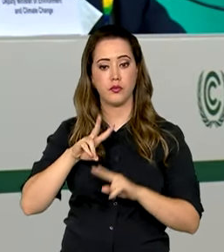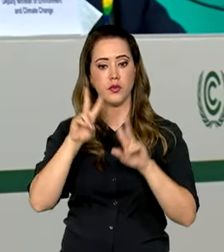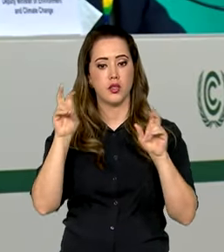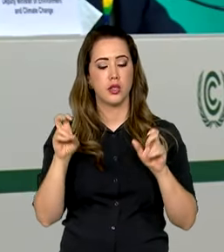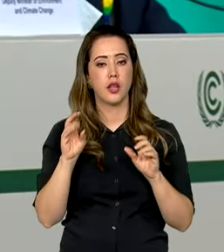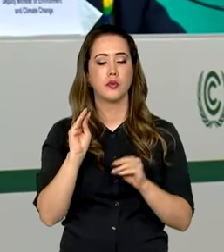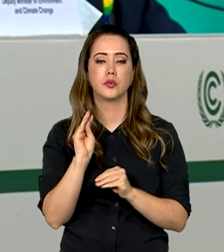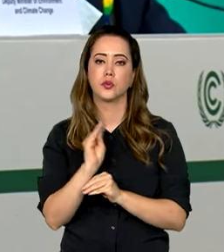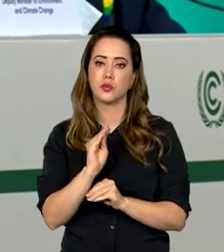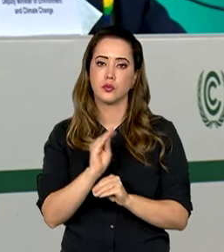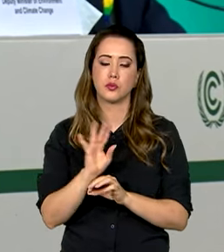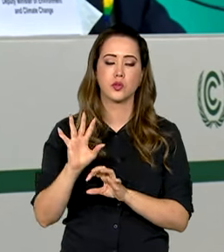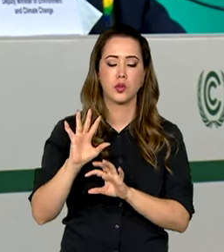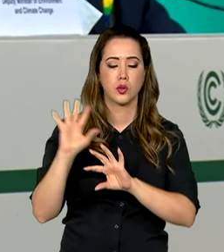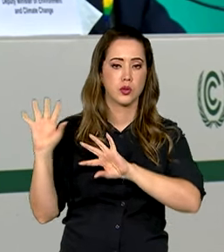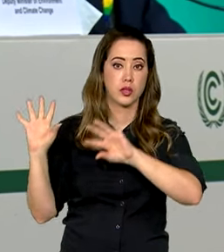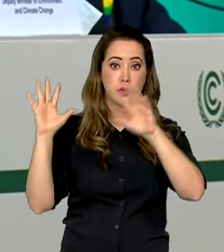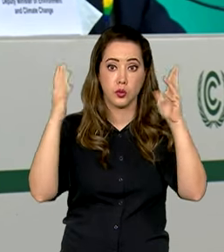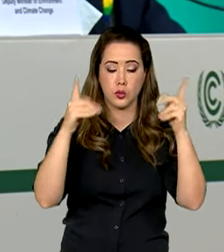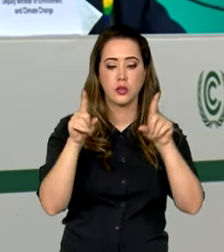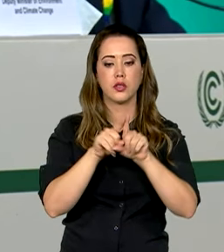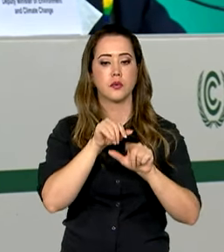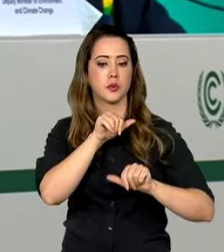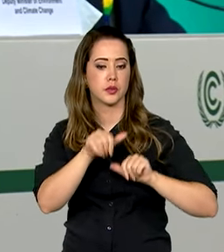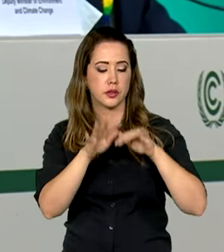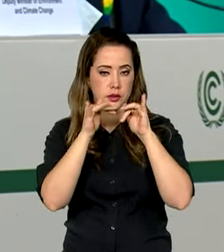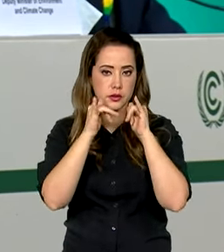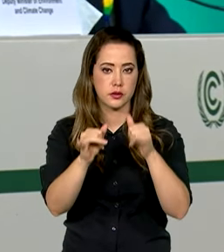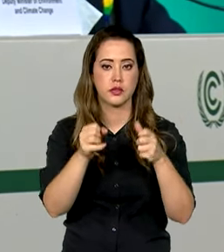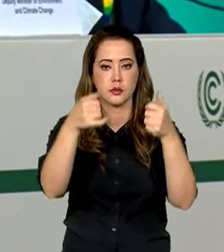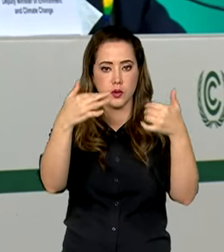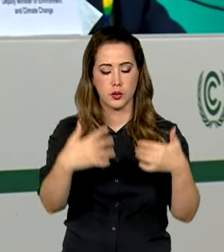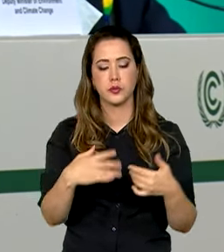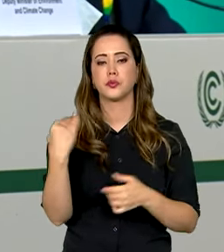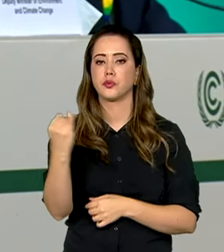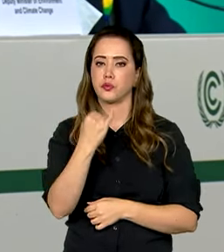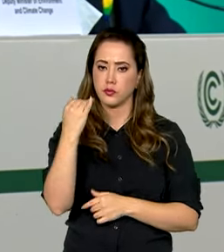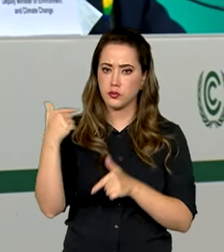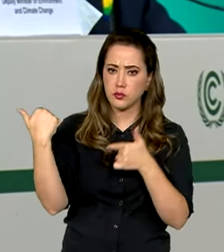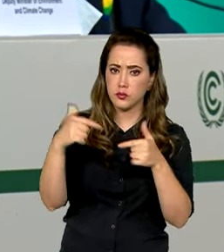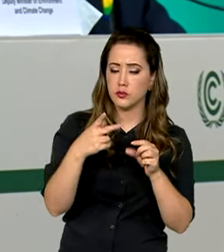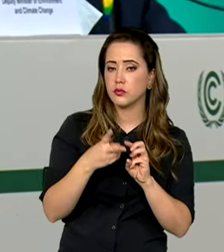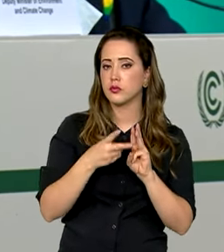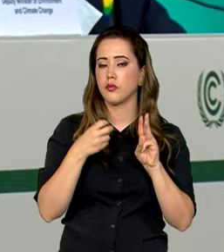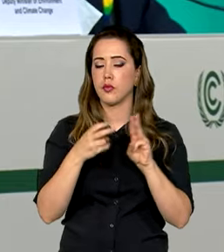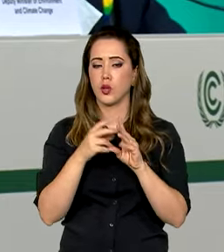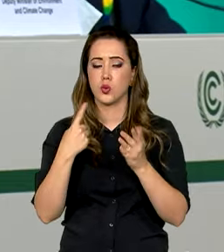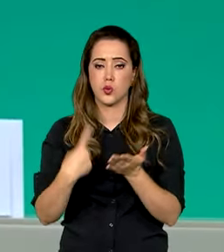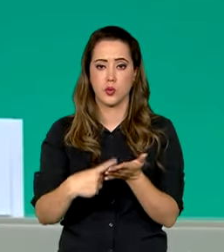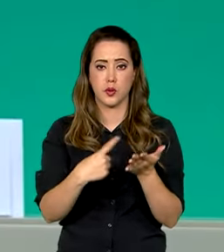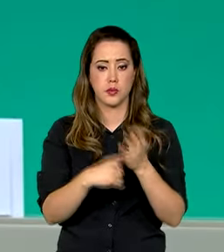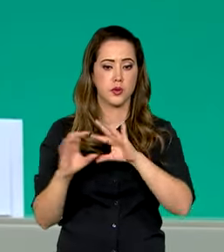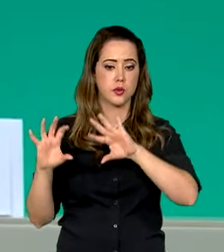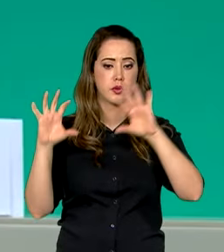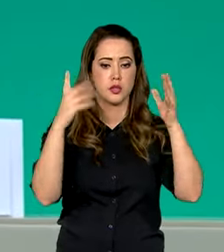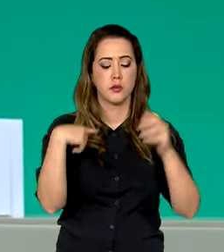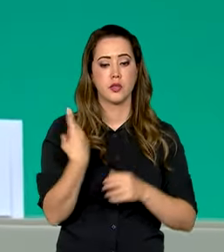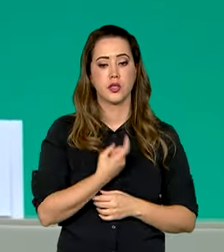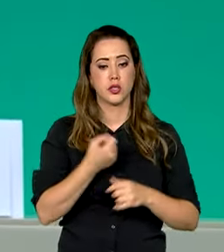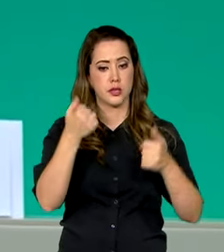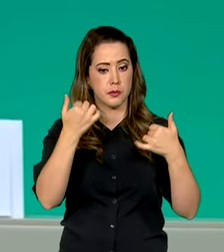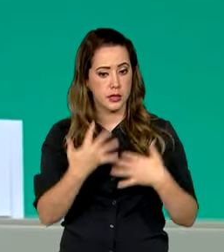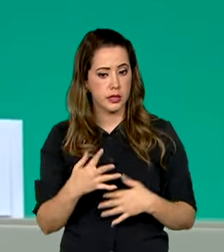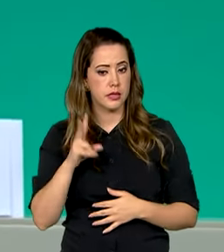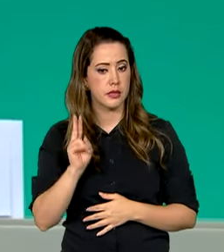ambiental e transição energética, a ministra defendeu o protagonismo indígena nas agendas climáticas. Nós temos falado